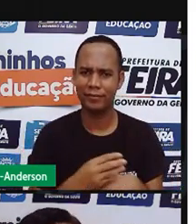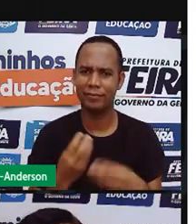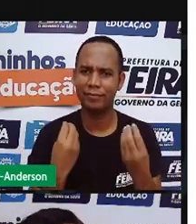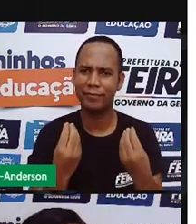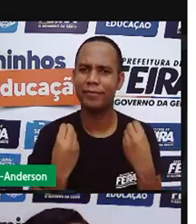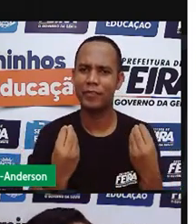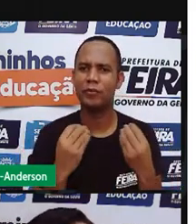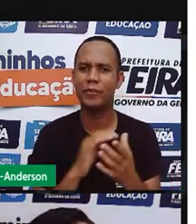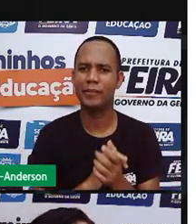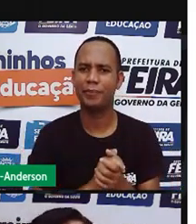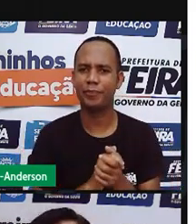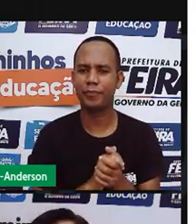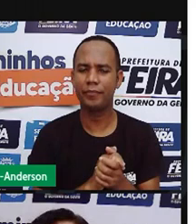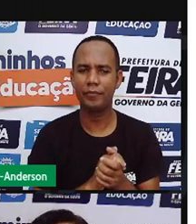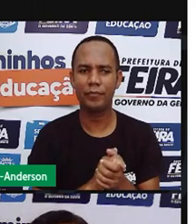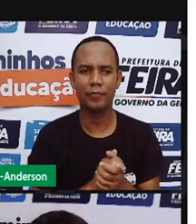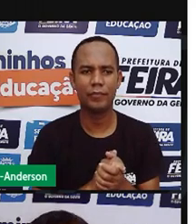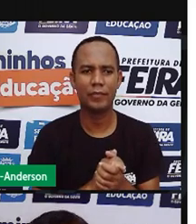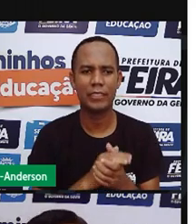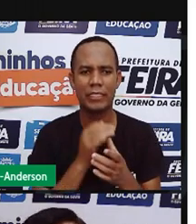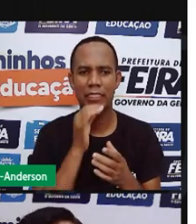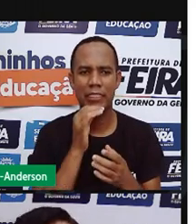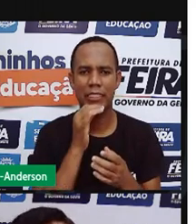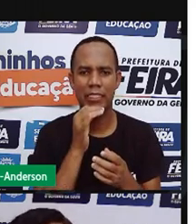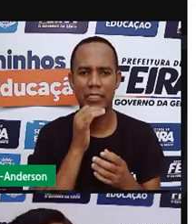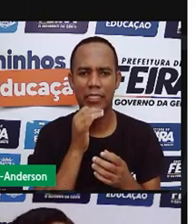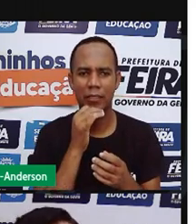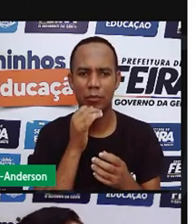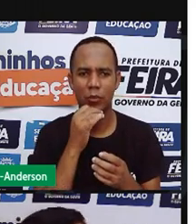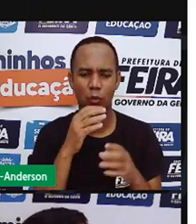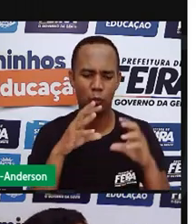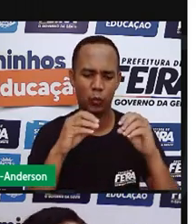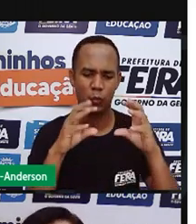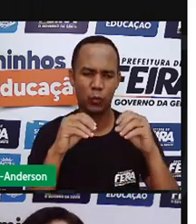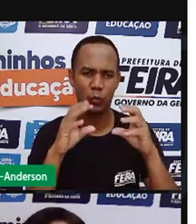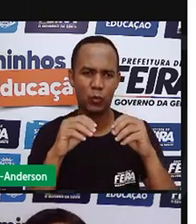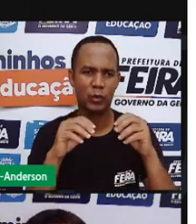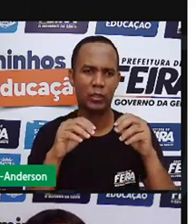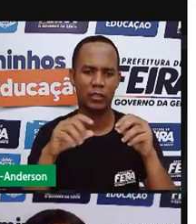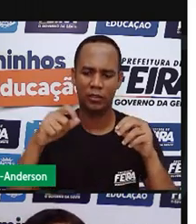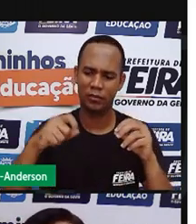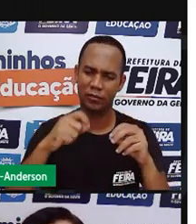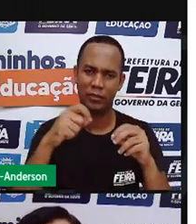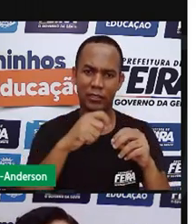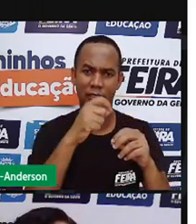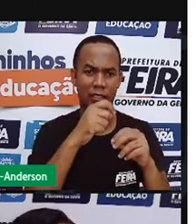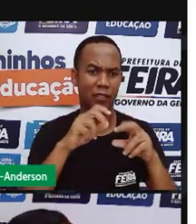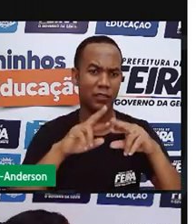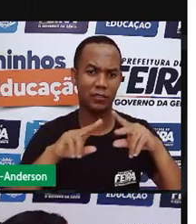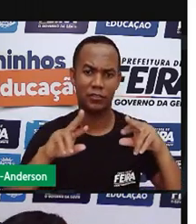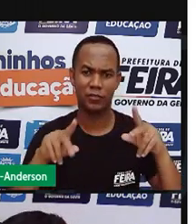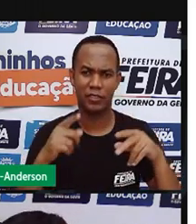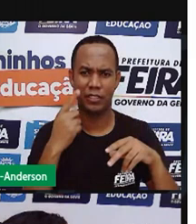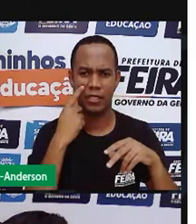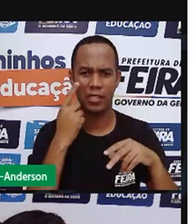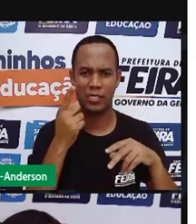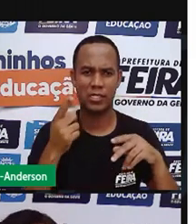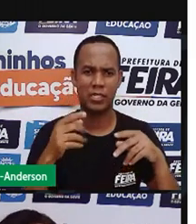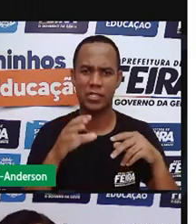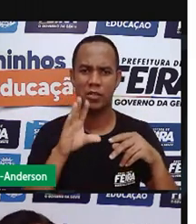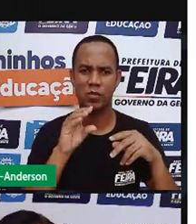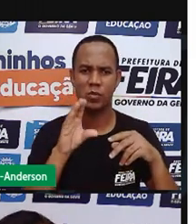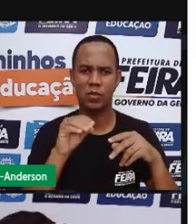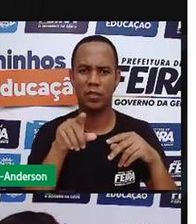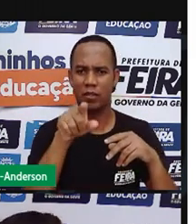eles são de origem vegetal. Algodão, linho, cânhamo. Mas a seda, Anderson,